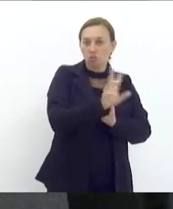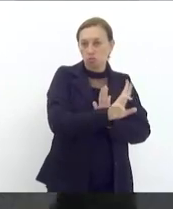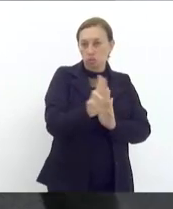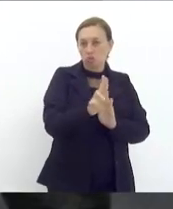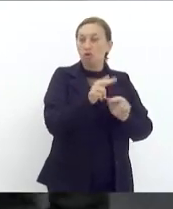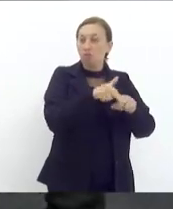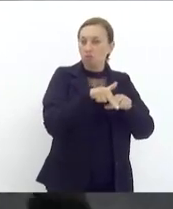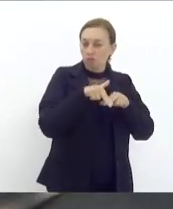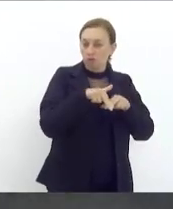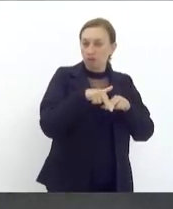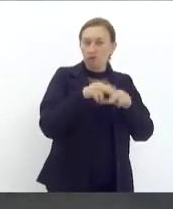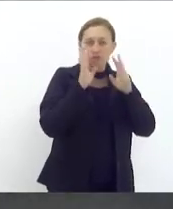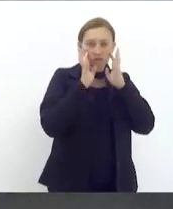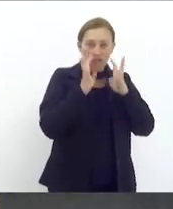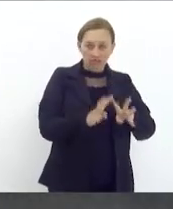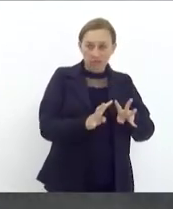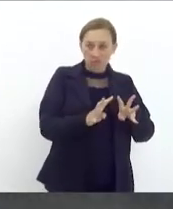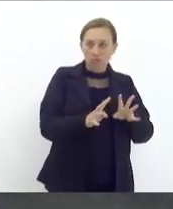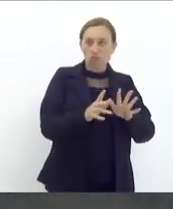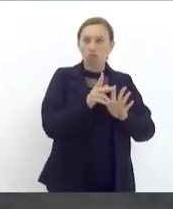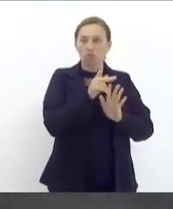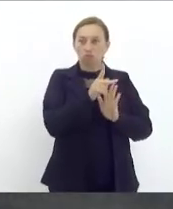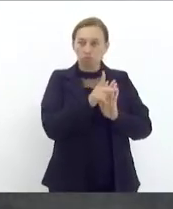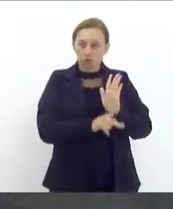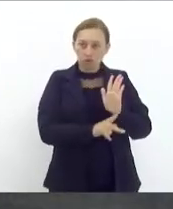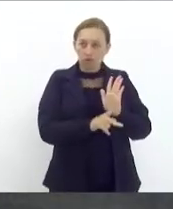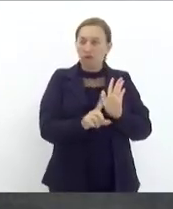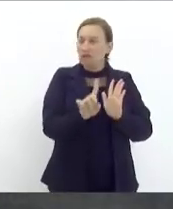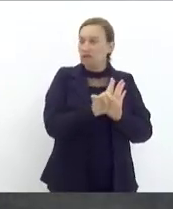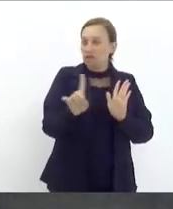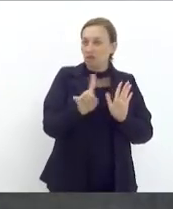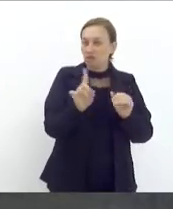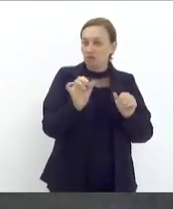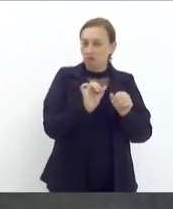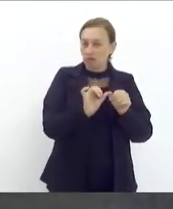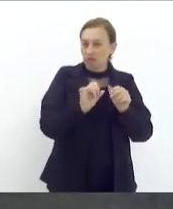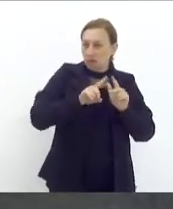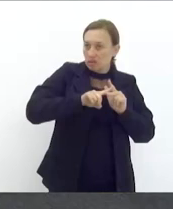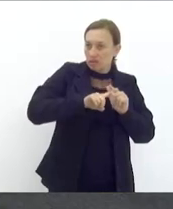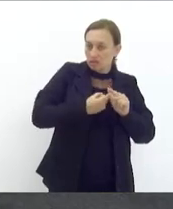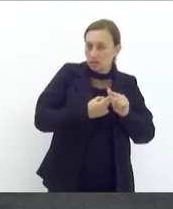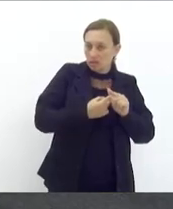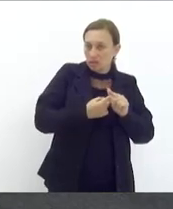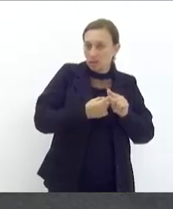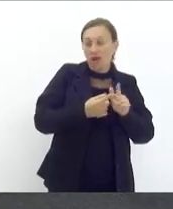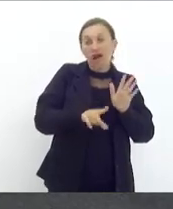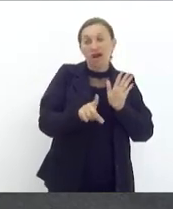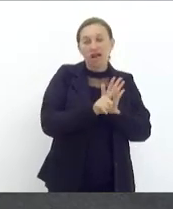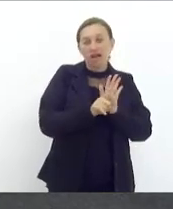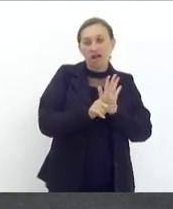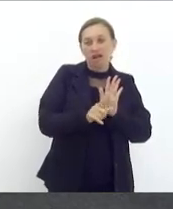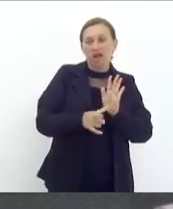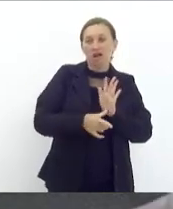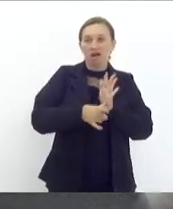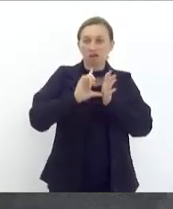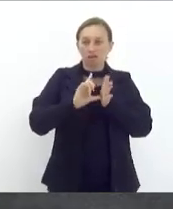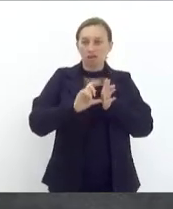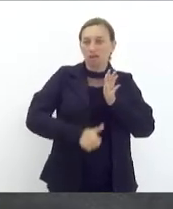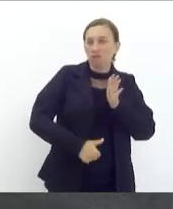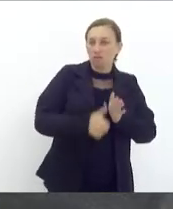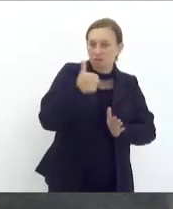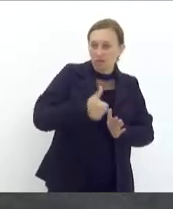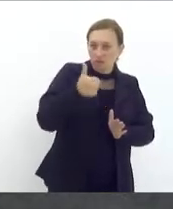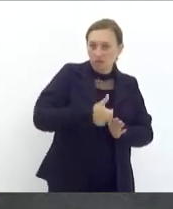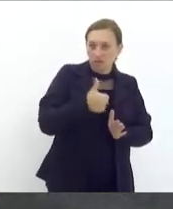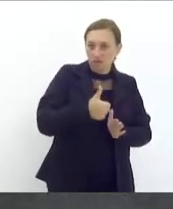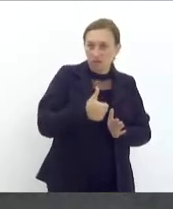Por isso que eu tive a atenção no projeto de não fazer alteração a uma lei anterior. Na verdade, é a primeira vez que, por força de lei,